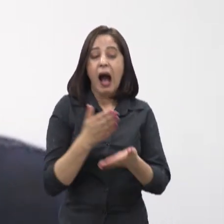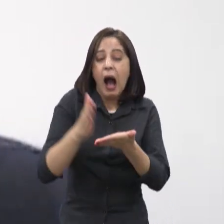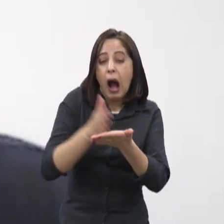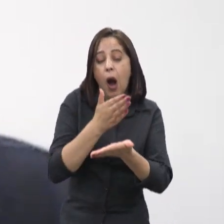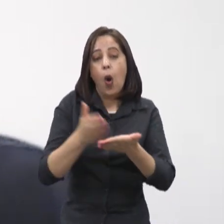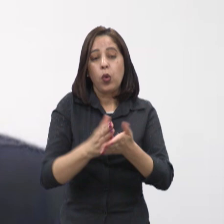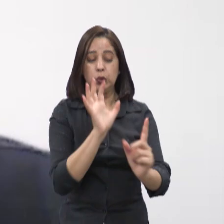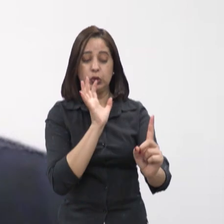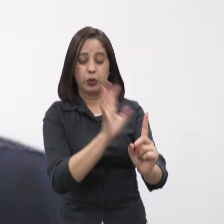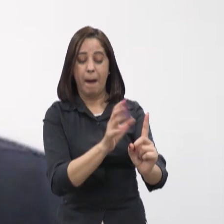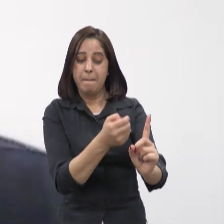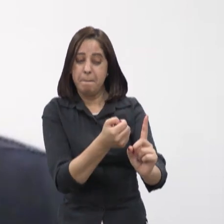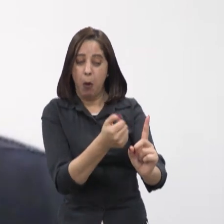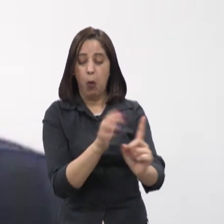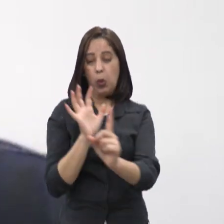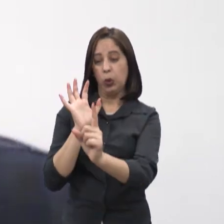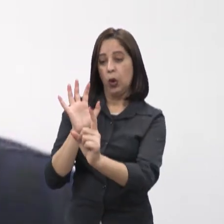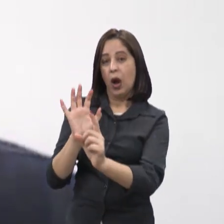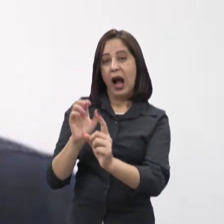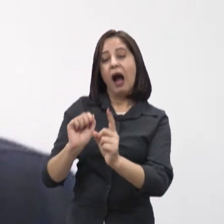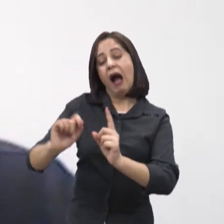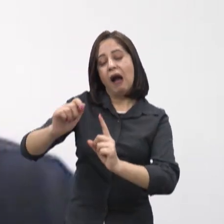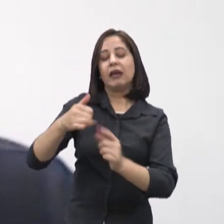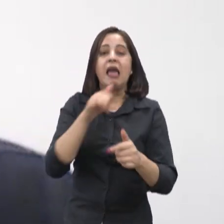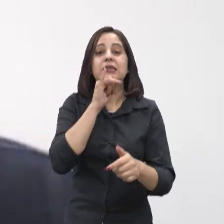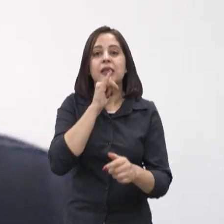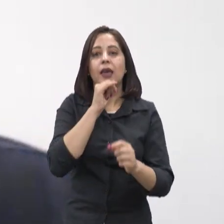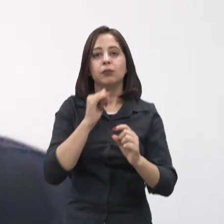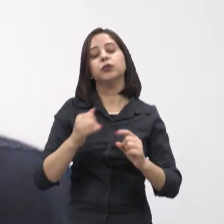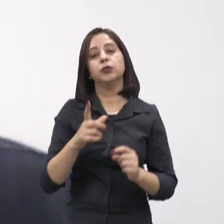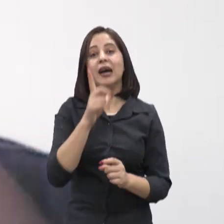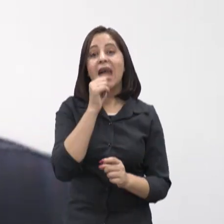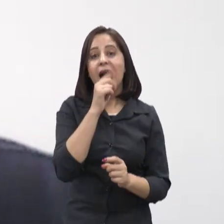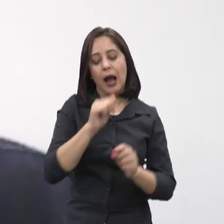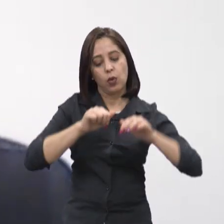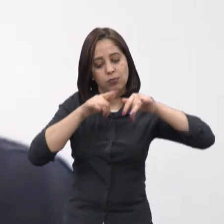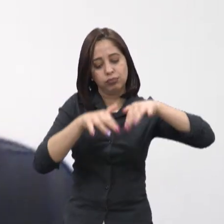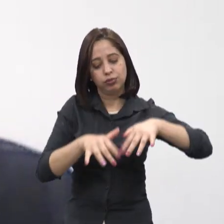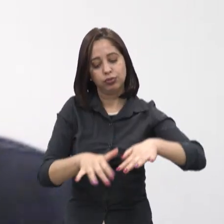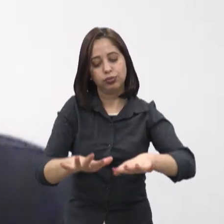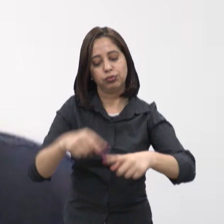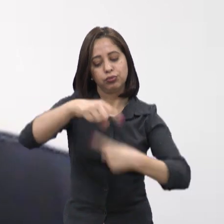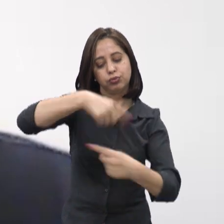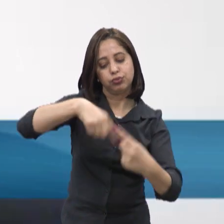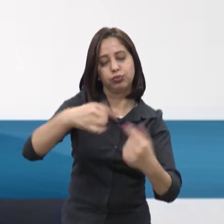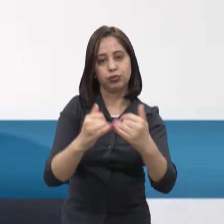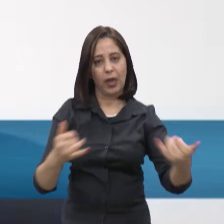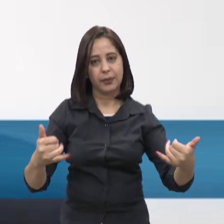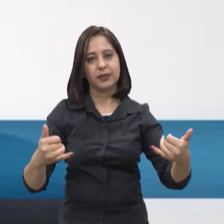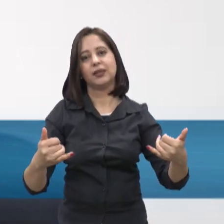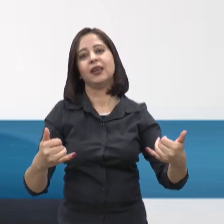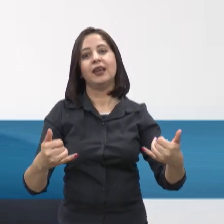impacto ambiental. Se a gente falar das hidrelétricas, por exemplo, a gente tem questões do alagamento de grandes áreas, para que